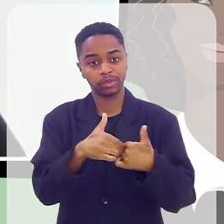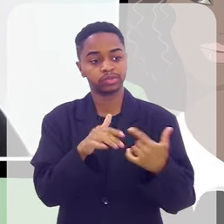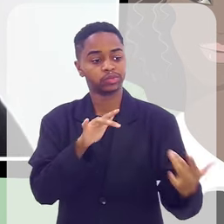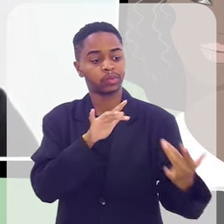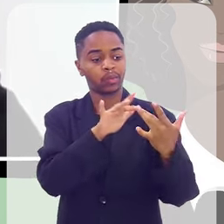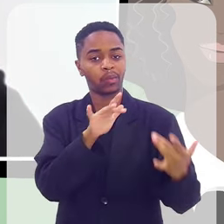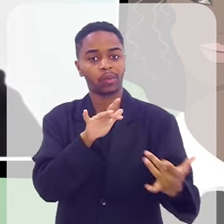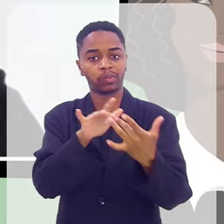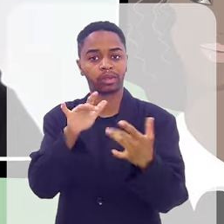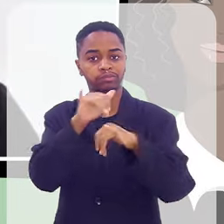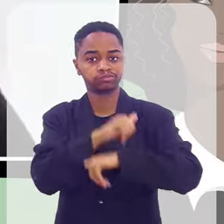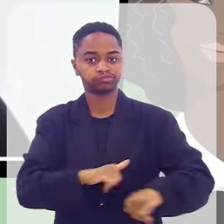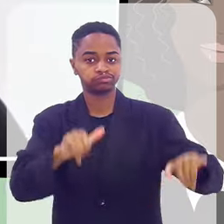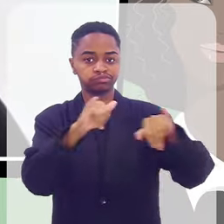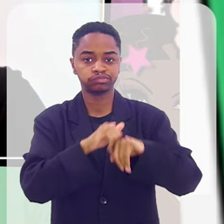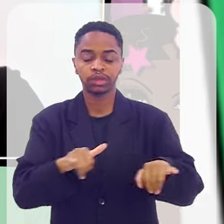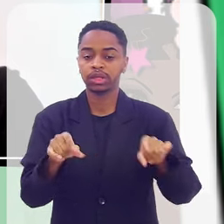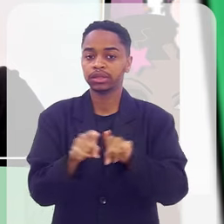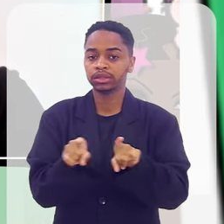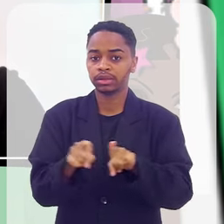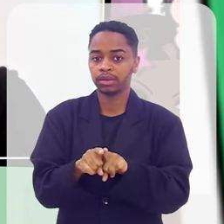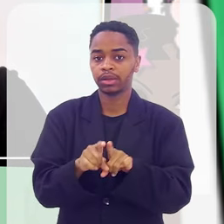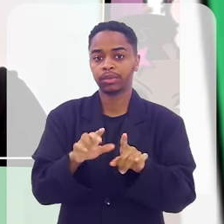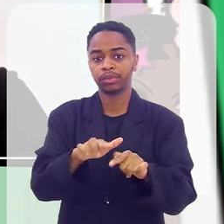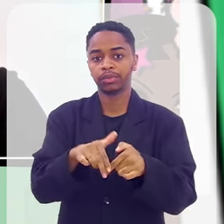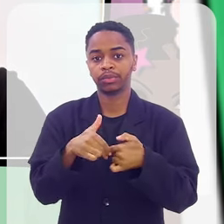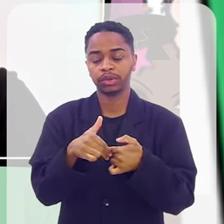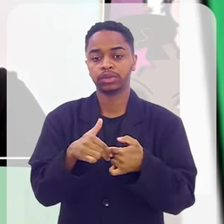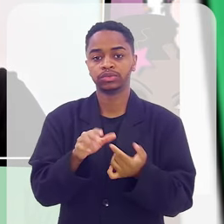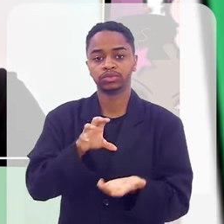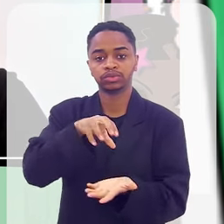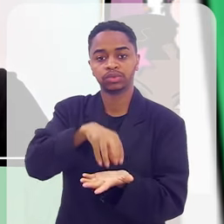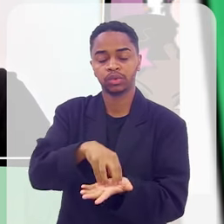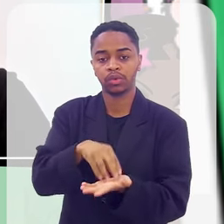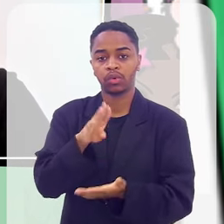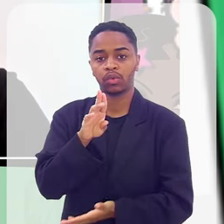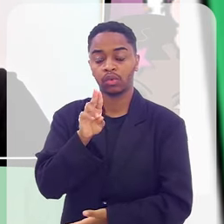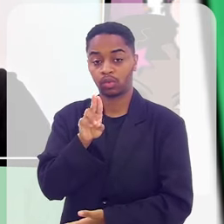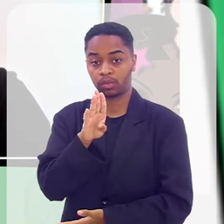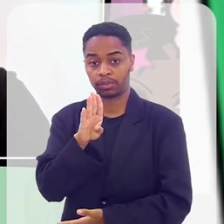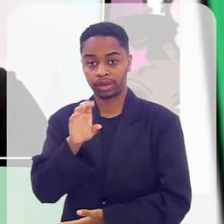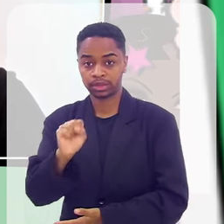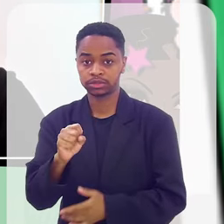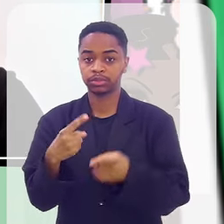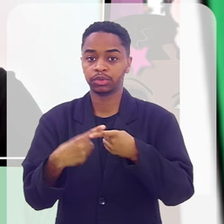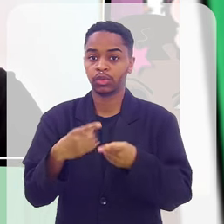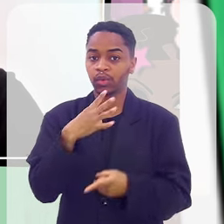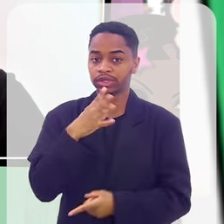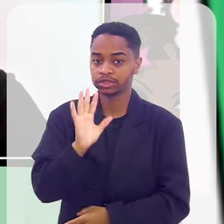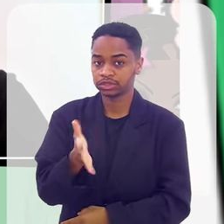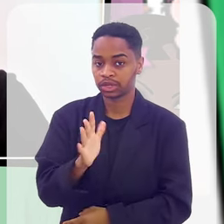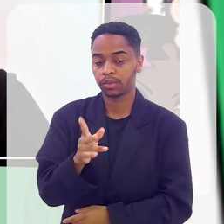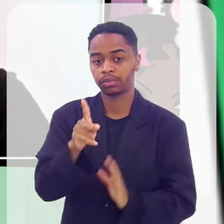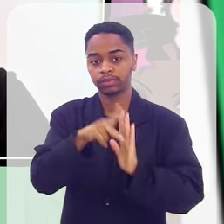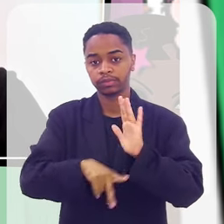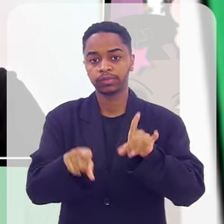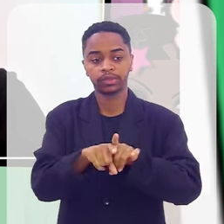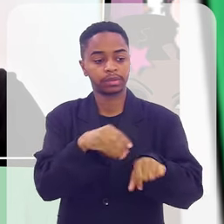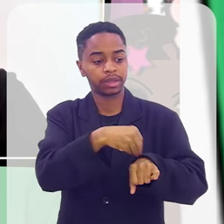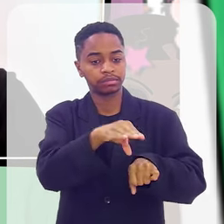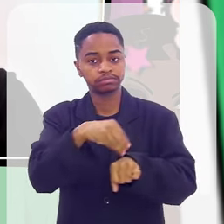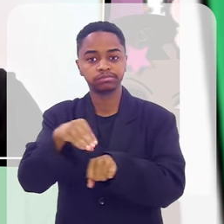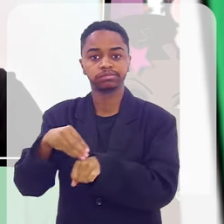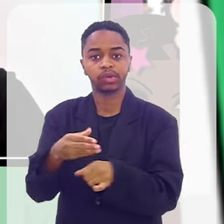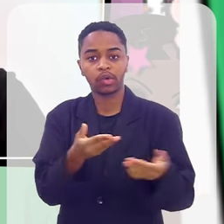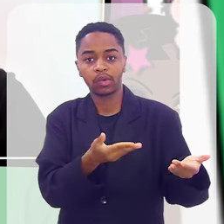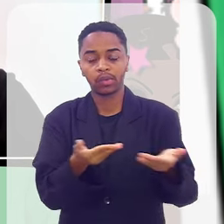do boca a boca, principalmente, e também por meio das clínicas da família, que hoje já conhecem o projeto e indicam